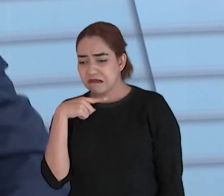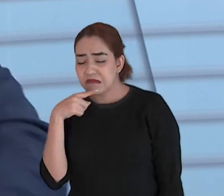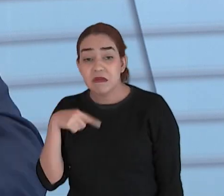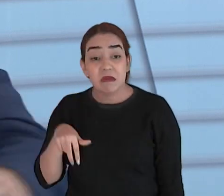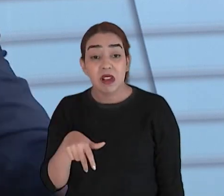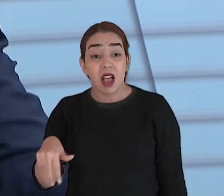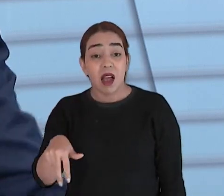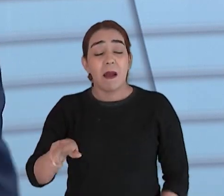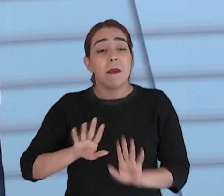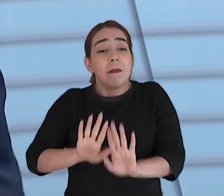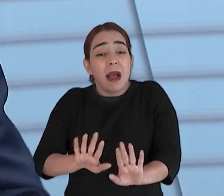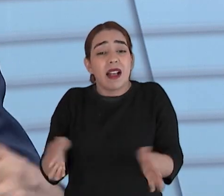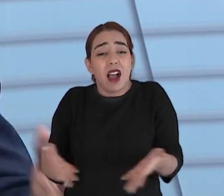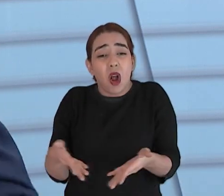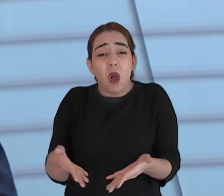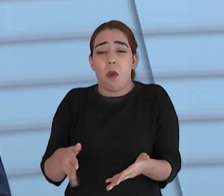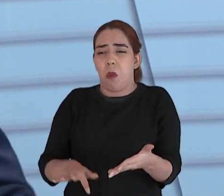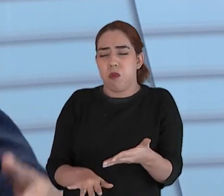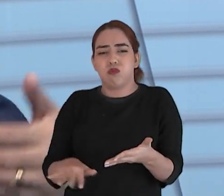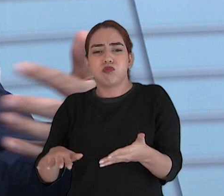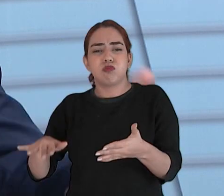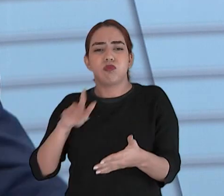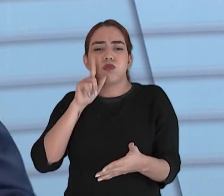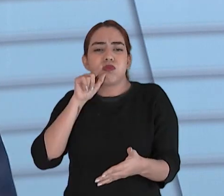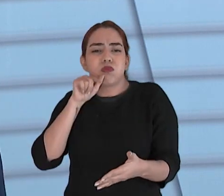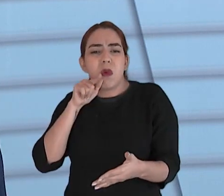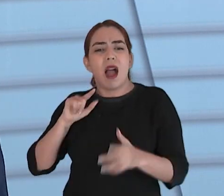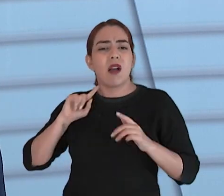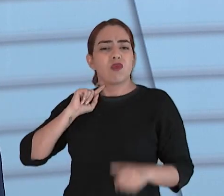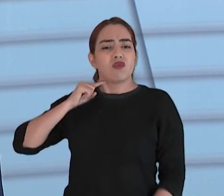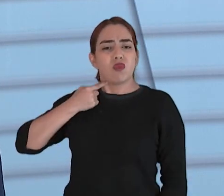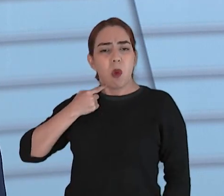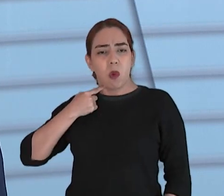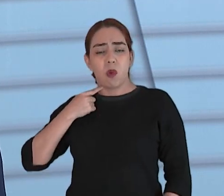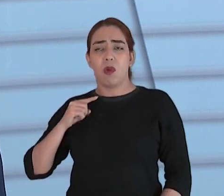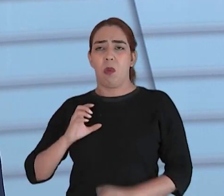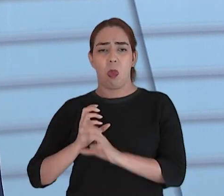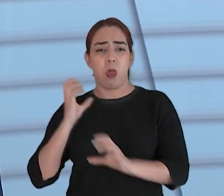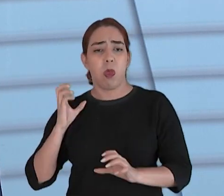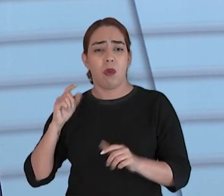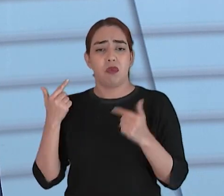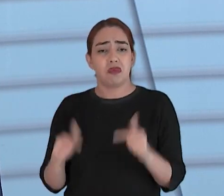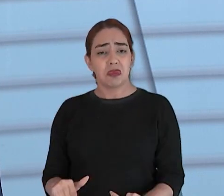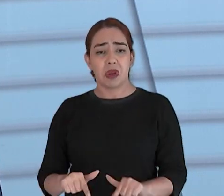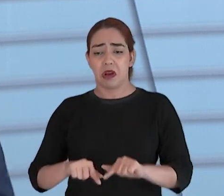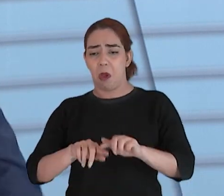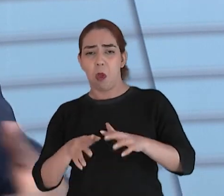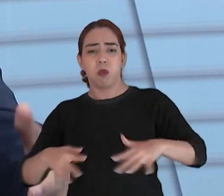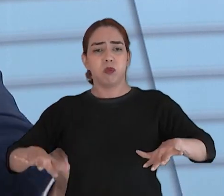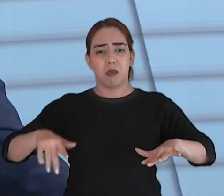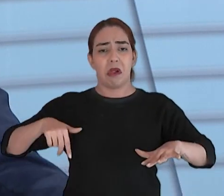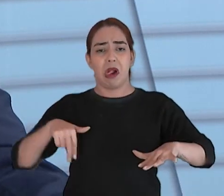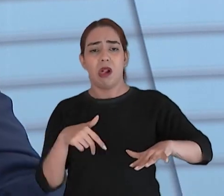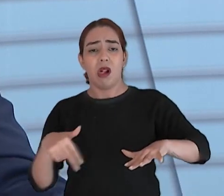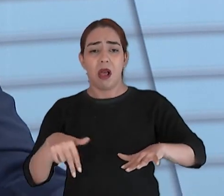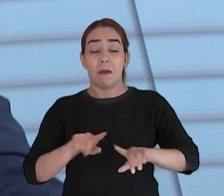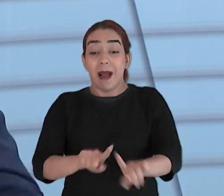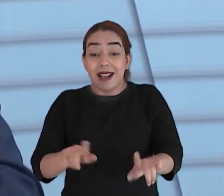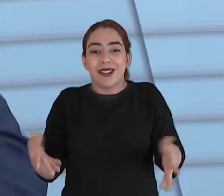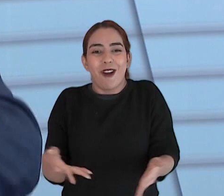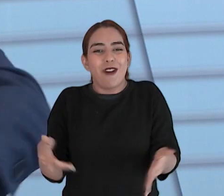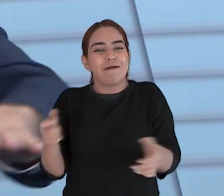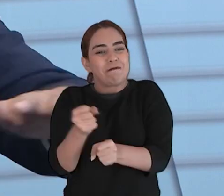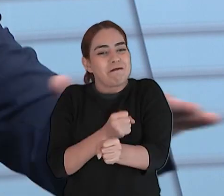pisar devido tanta lama tanto buraco tanto esgoto a céu aberto e hoje você consegue